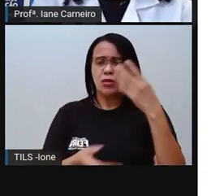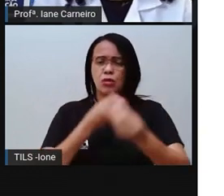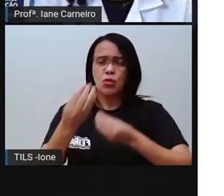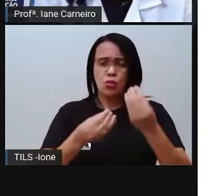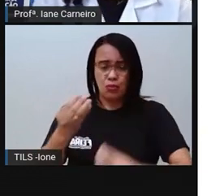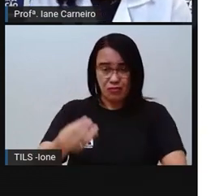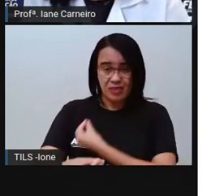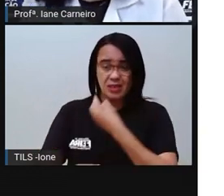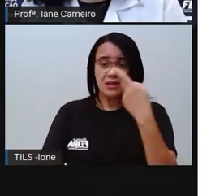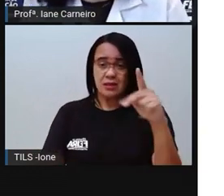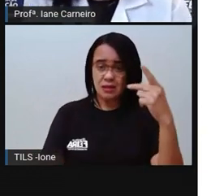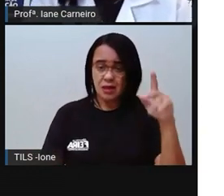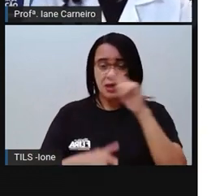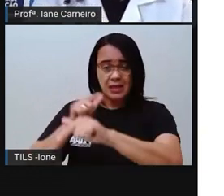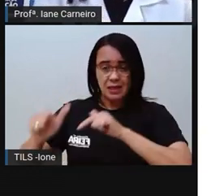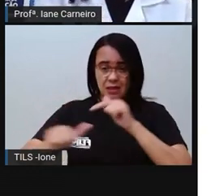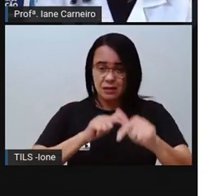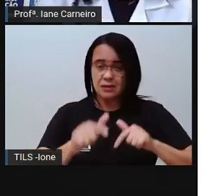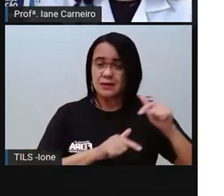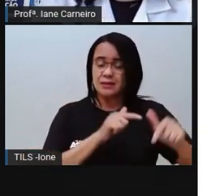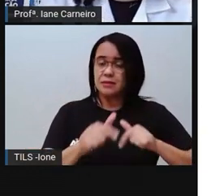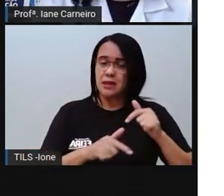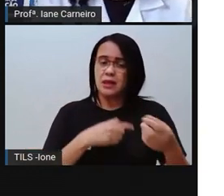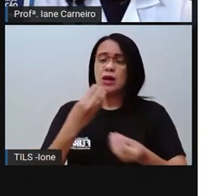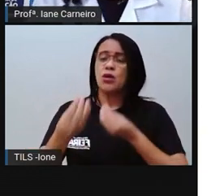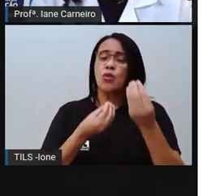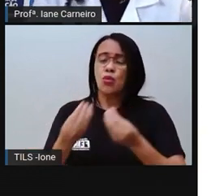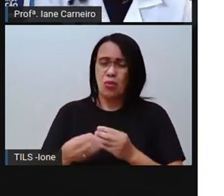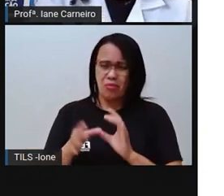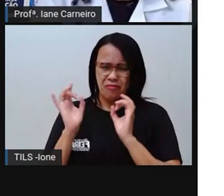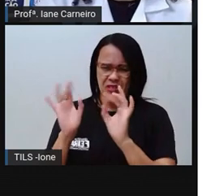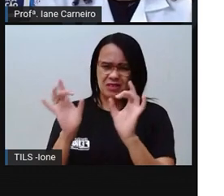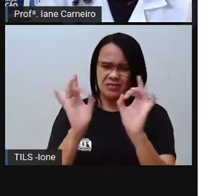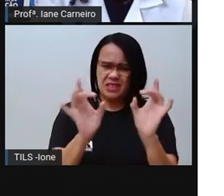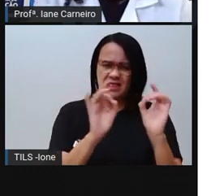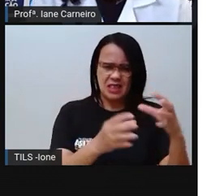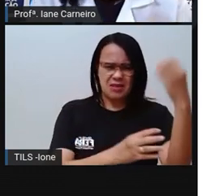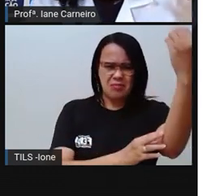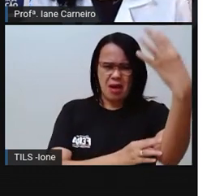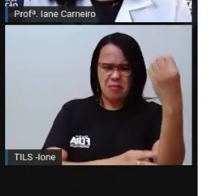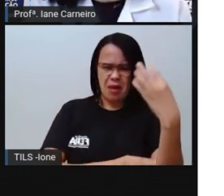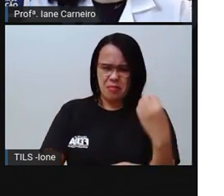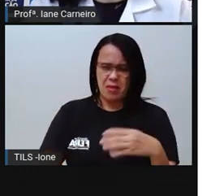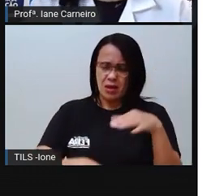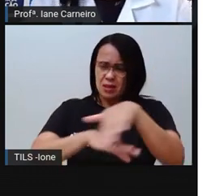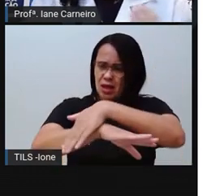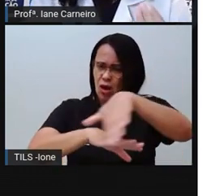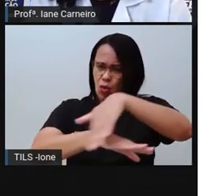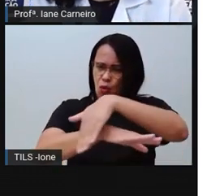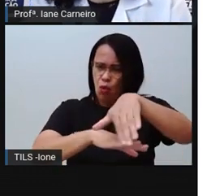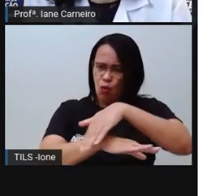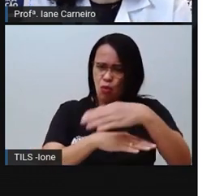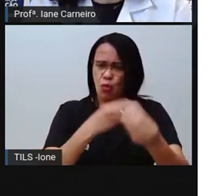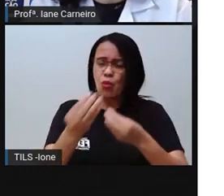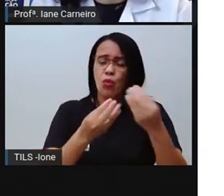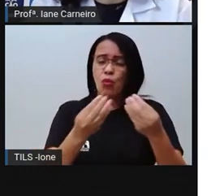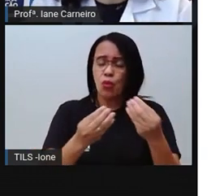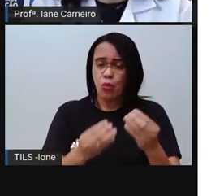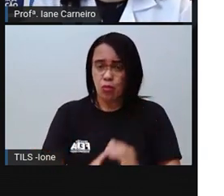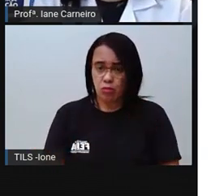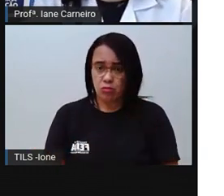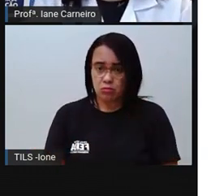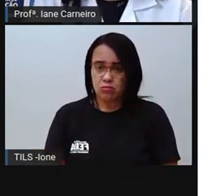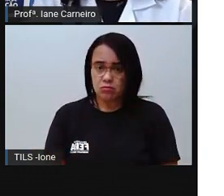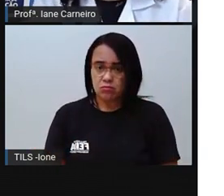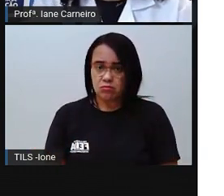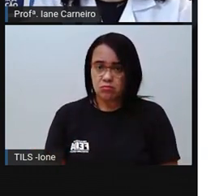crianças tendo que trabalhar, né? Tendo que vender coisas no sinal, na sinaleira, né? Para ajudar as famílias. O que a gente pode fazer por isso?